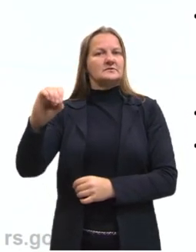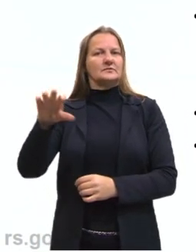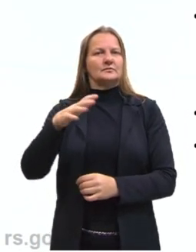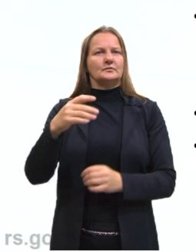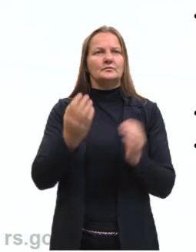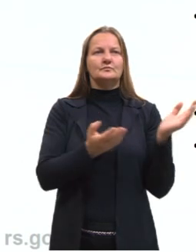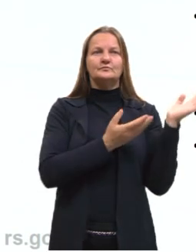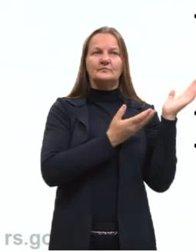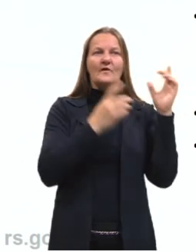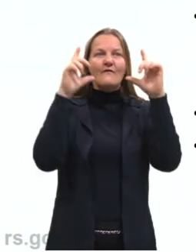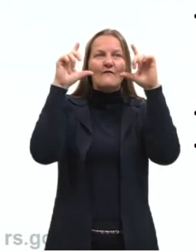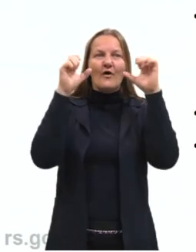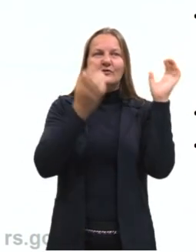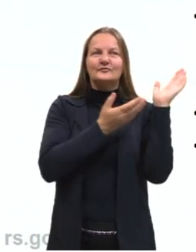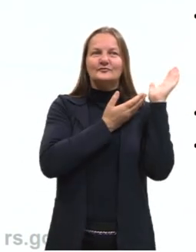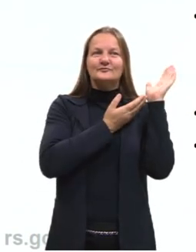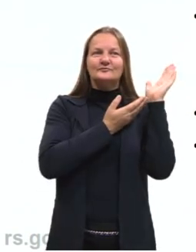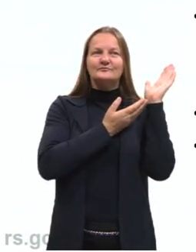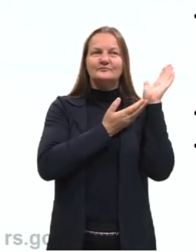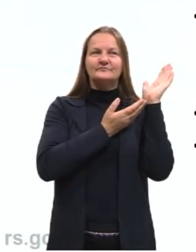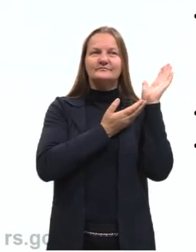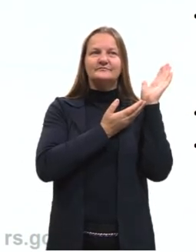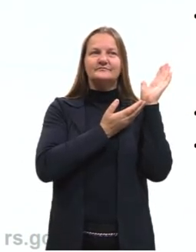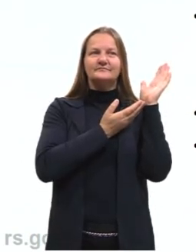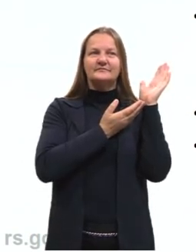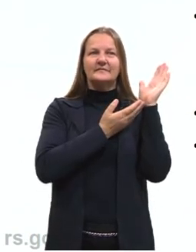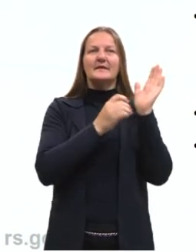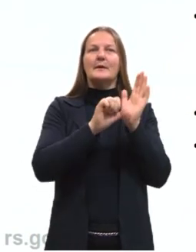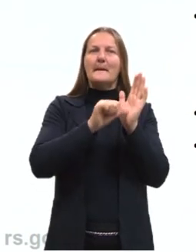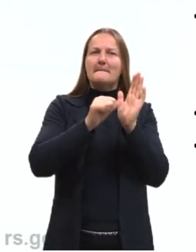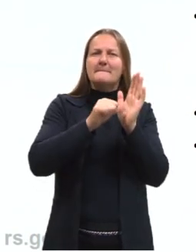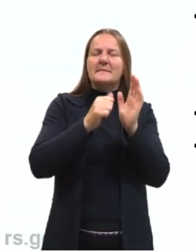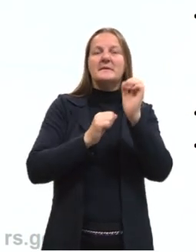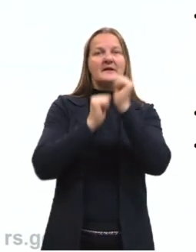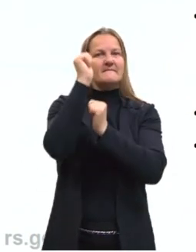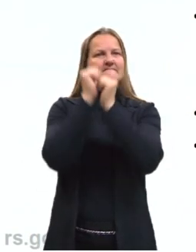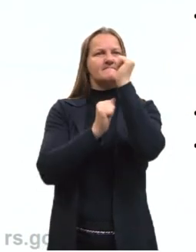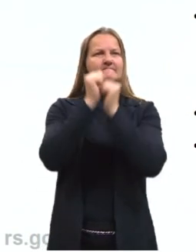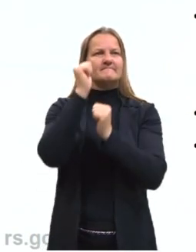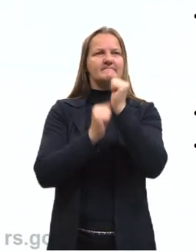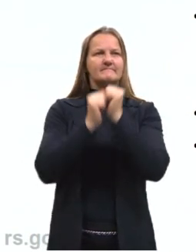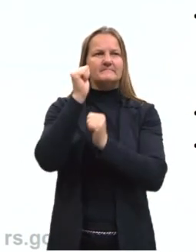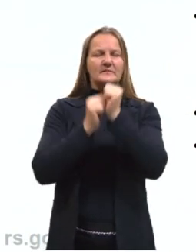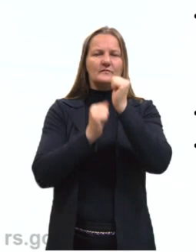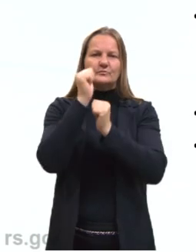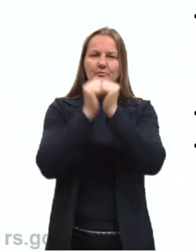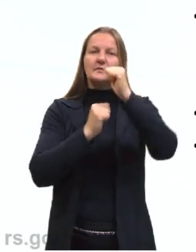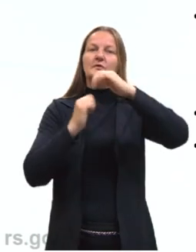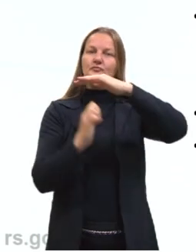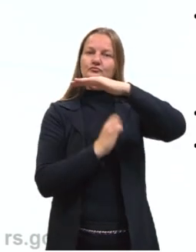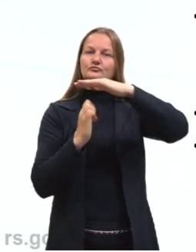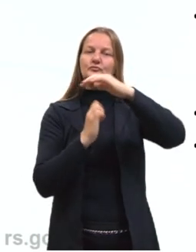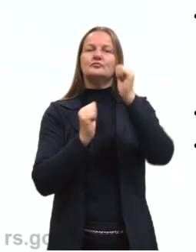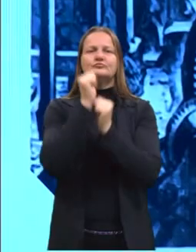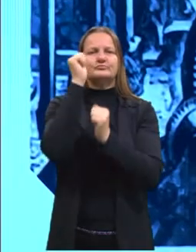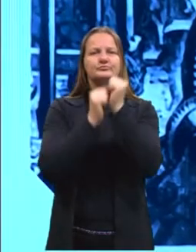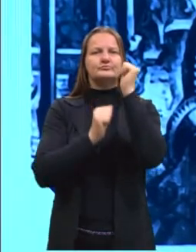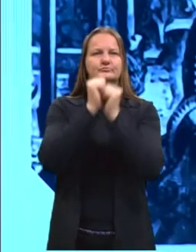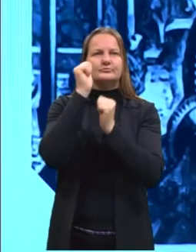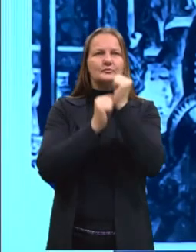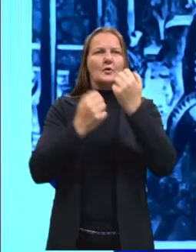imagem onde a gente consegue visualizar as primeiras fábricas que a gente tinha, as indústrias, com vários